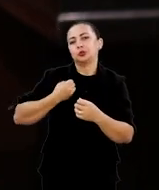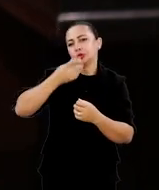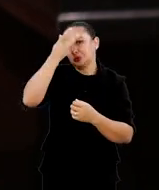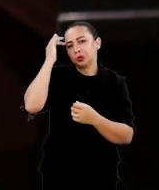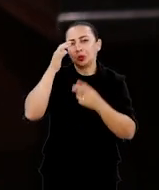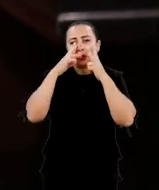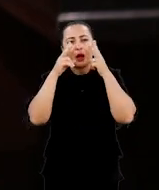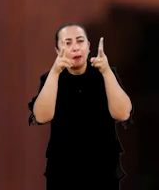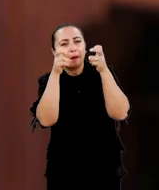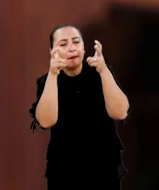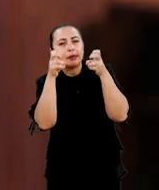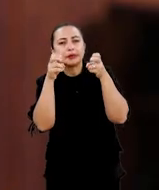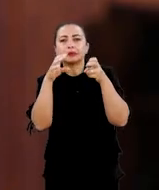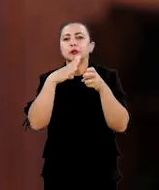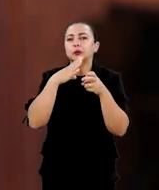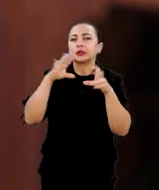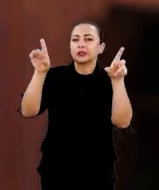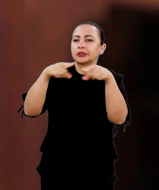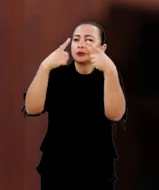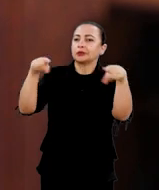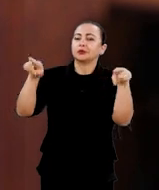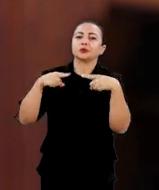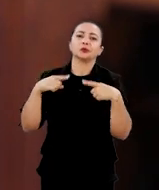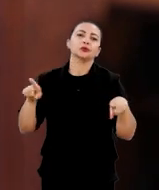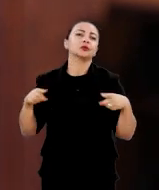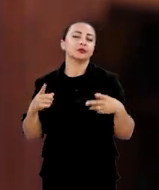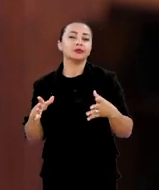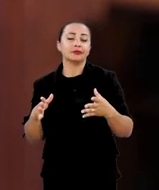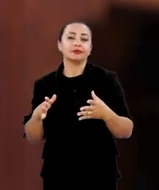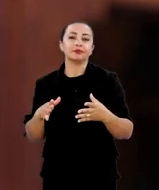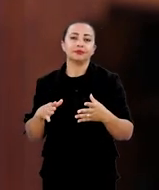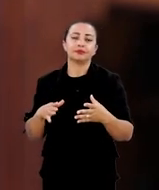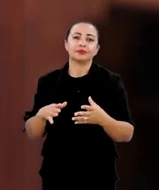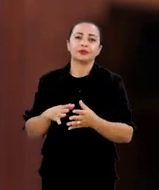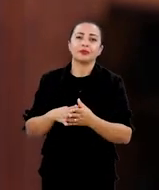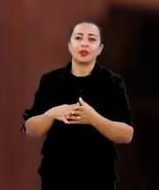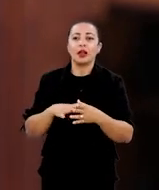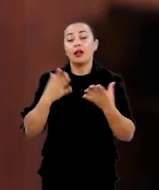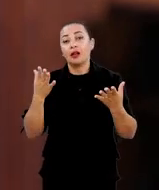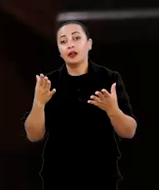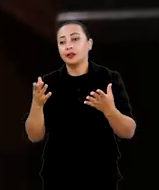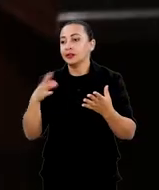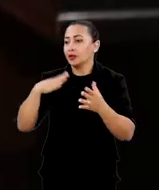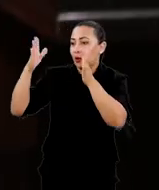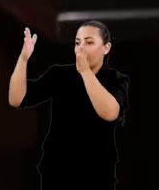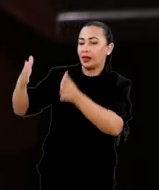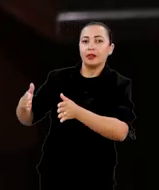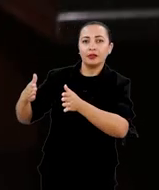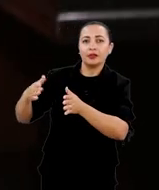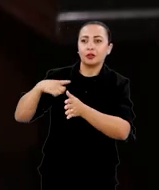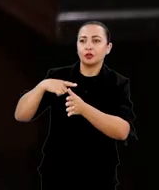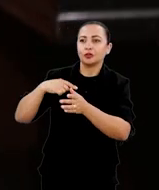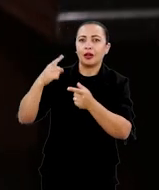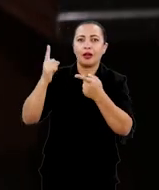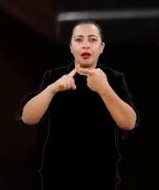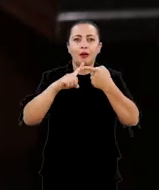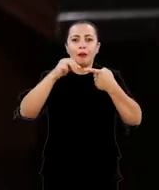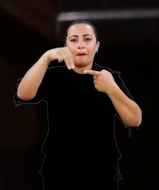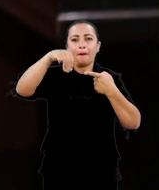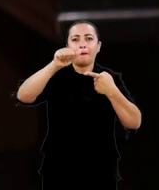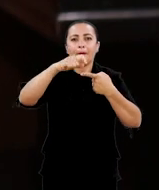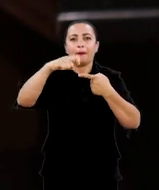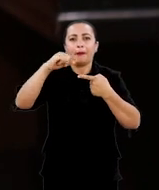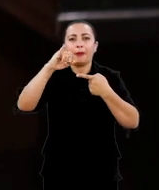numerosa, que fazia mais facilmente chegar um número maior de pessoas à música. De um lado, você tinha o machixe, que é um